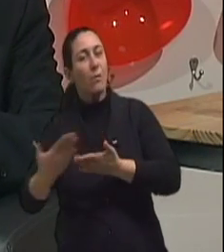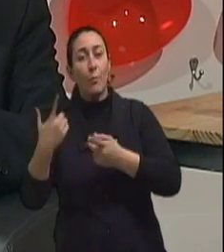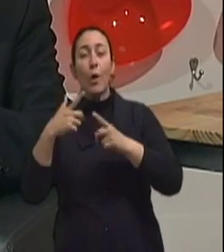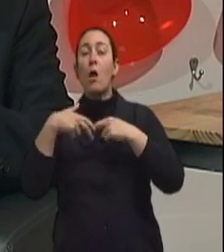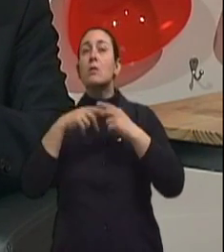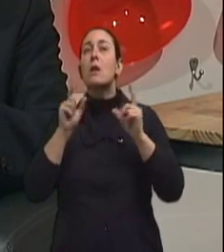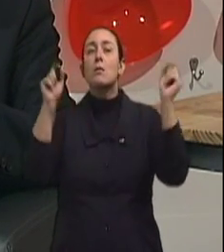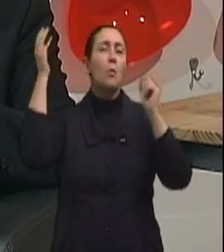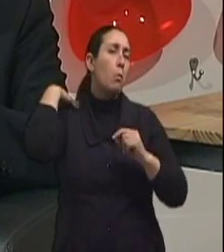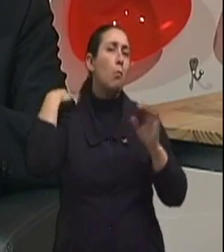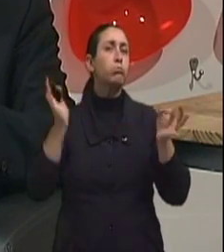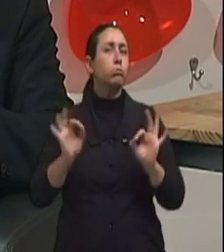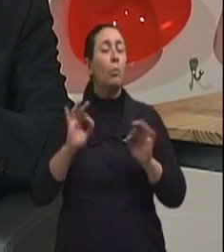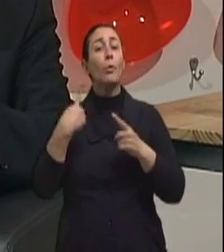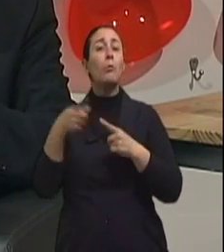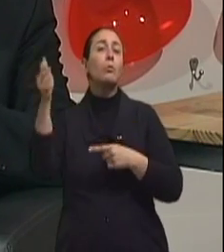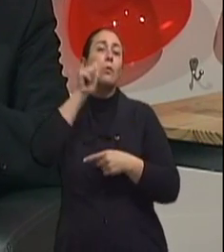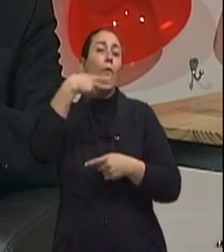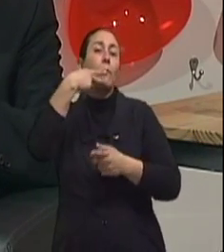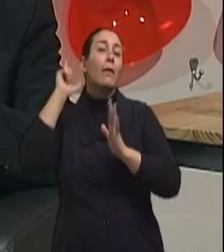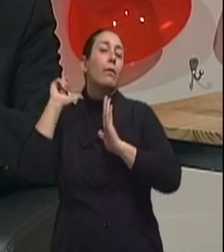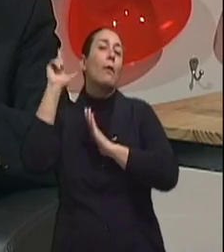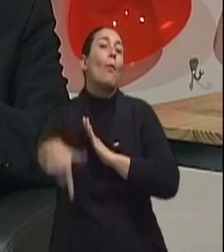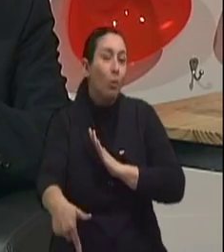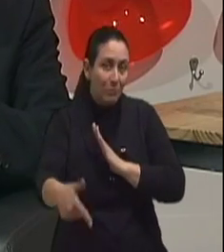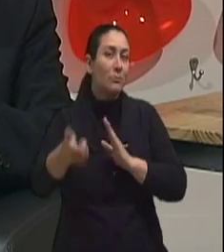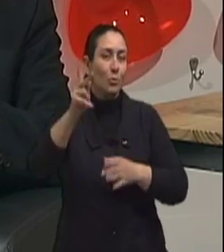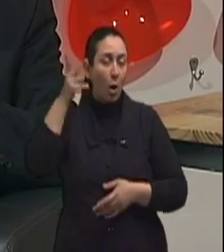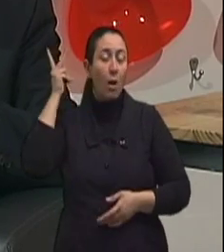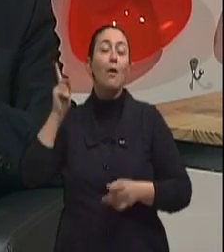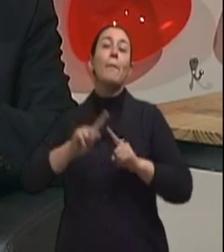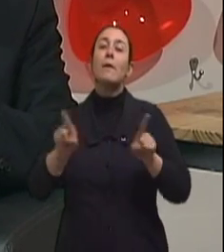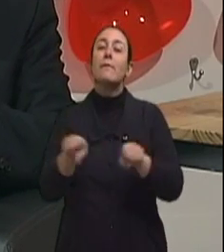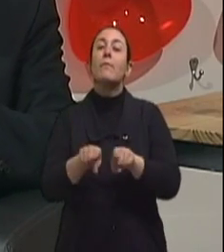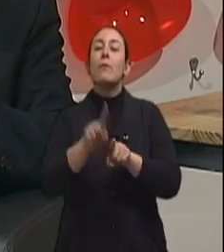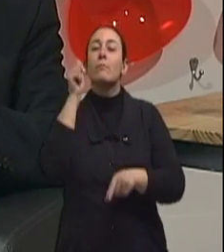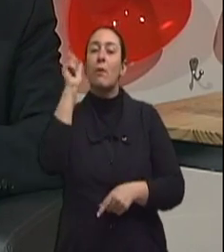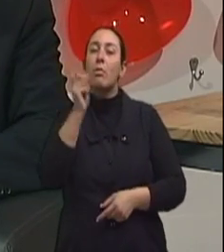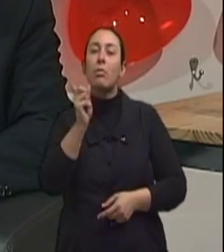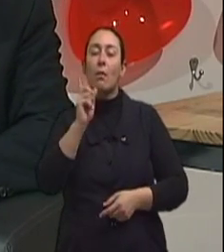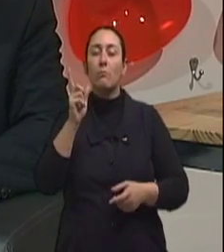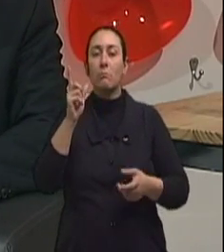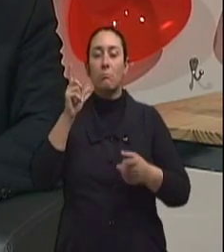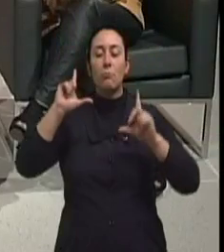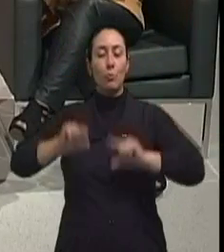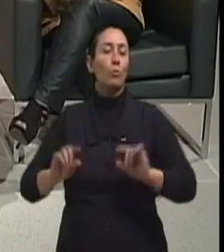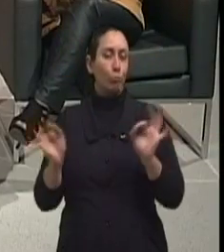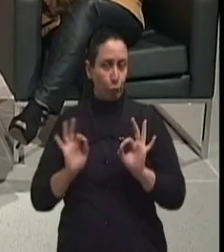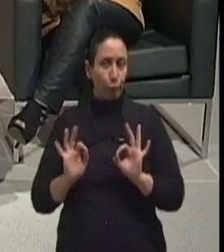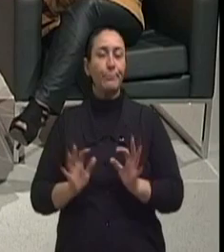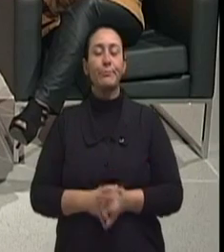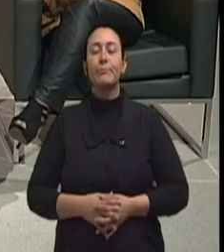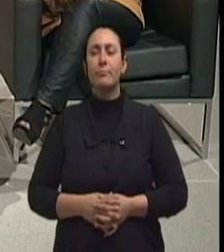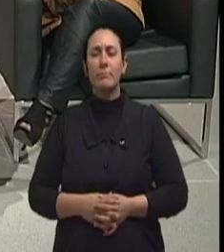por causa disso. Porque elas começaram a fumar depois, historicamente, e ainda não começaram a diminuir significativamente o Claro. Mas